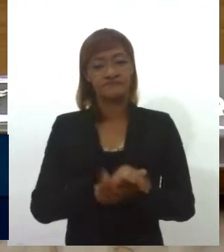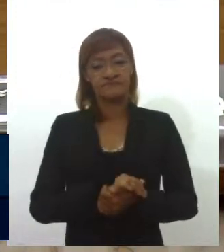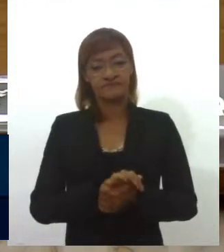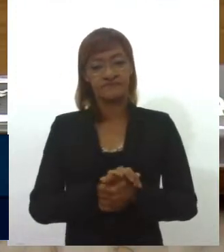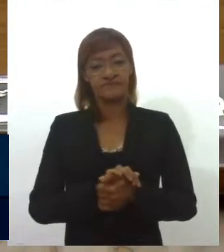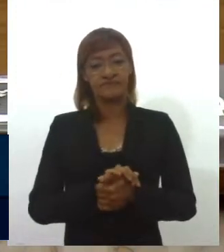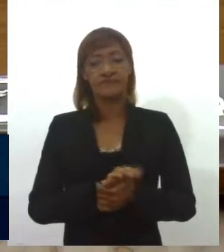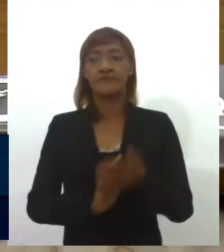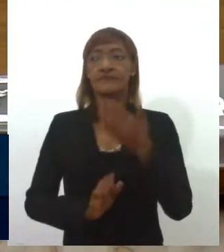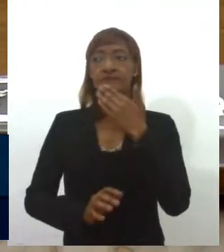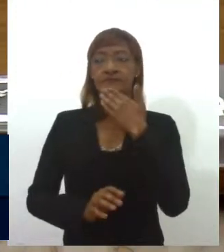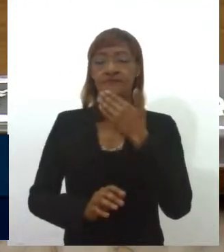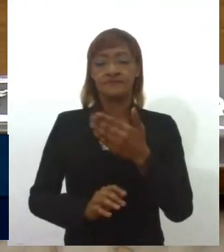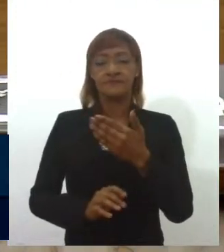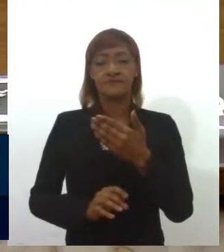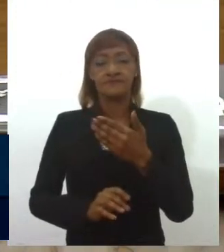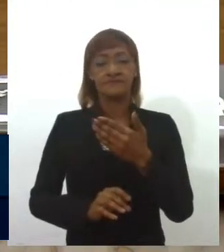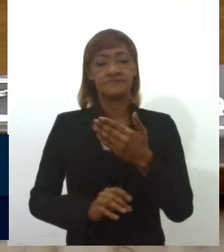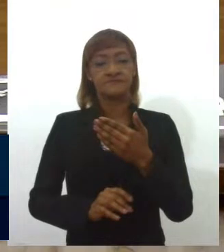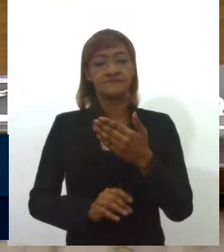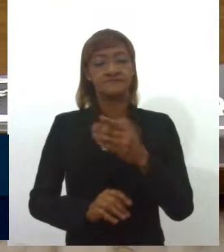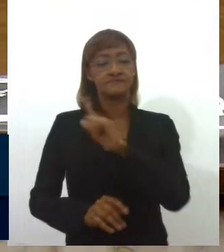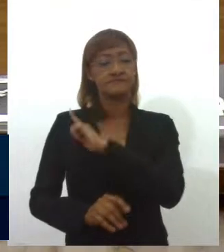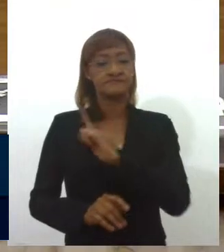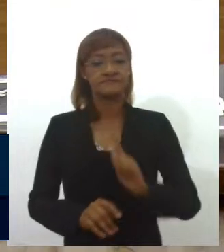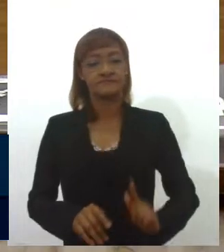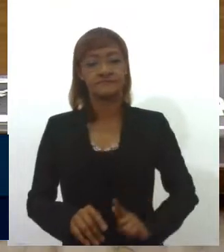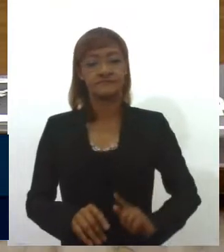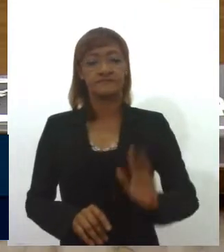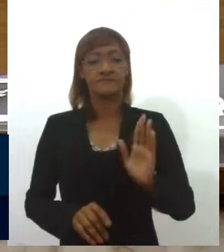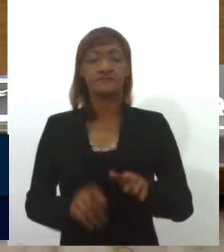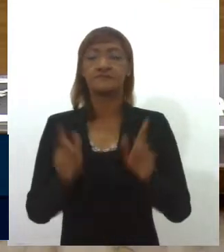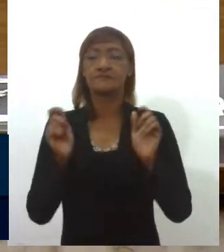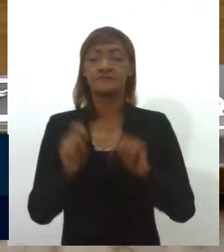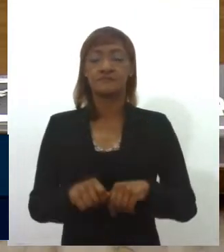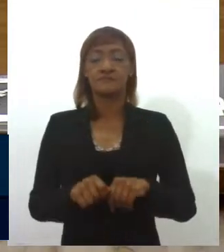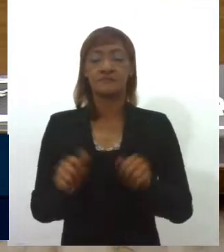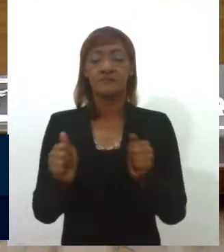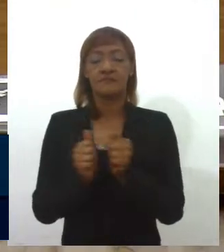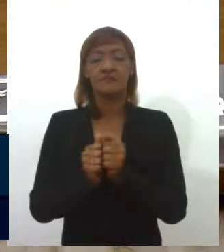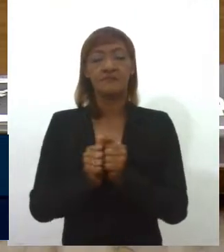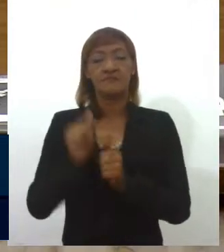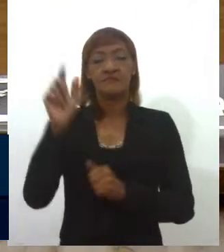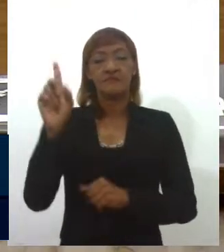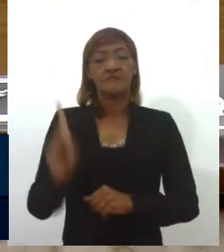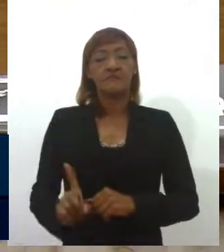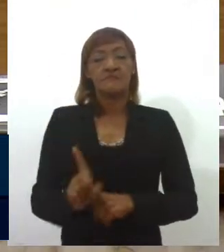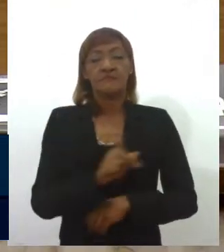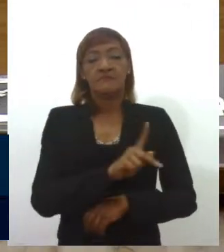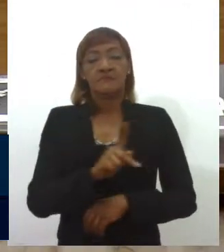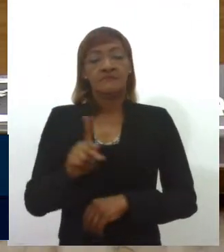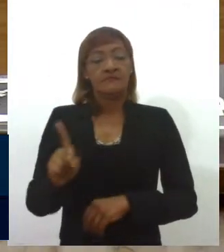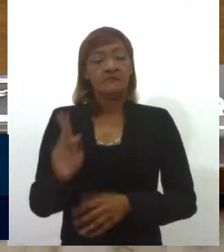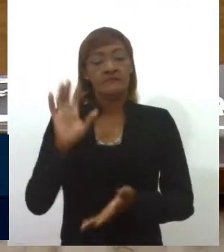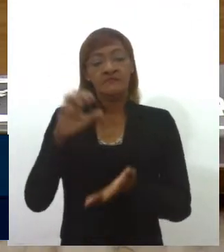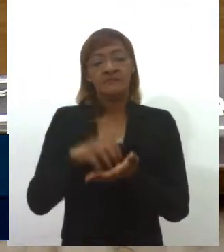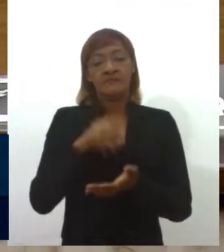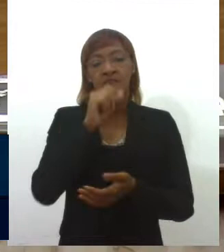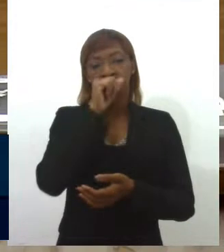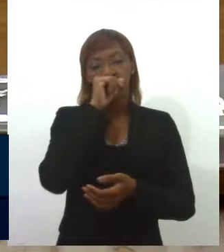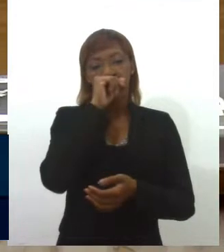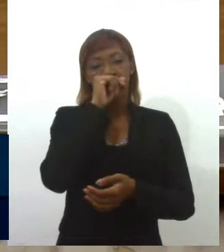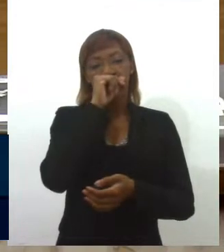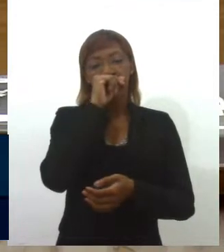Solicita ao governador Belivaldo Chagas, através do senhor diretor-presidente do Departamento Estadual de